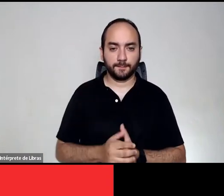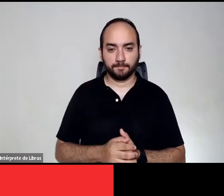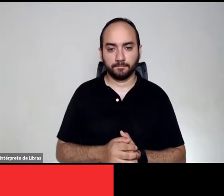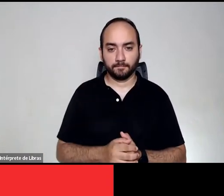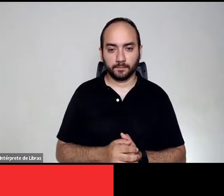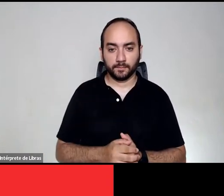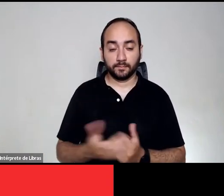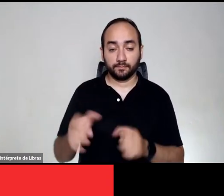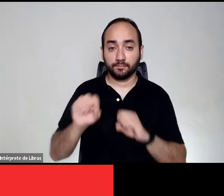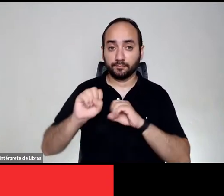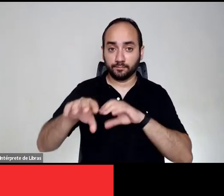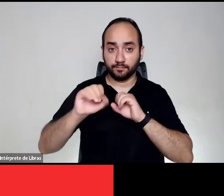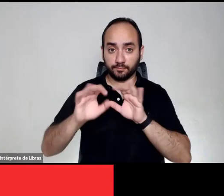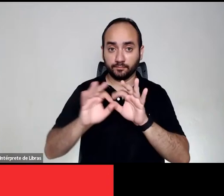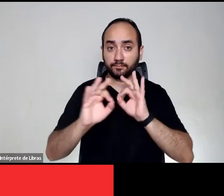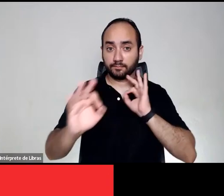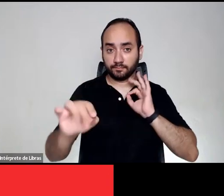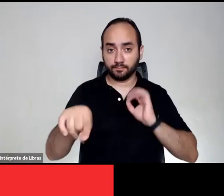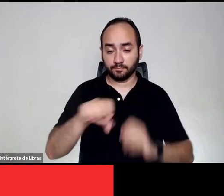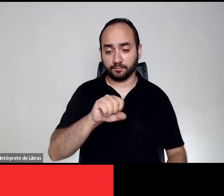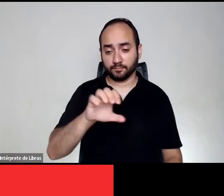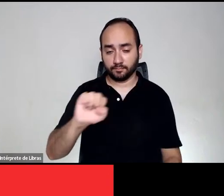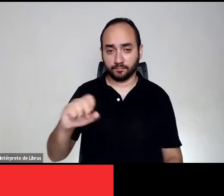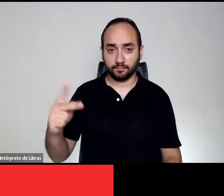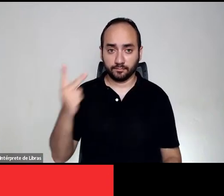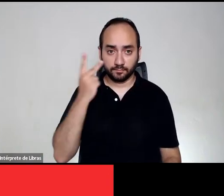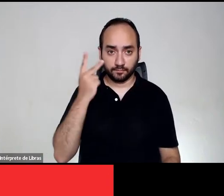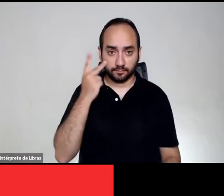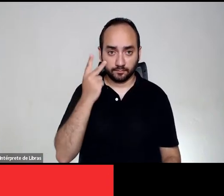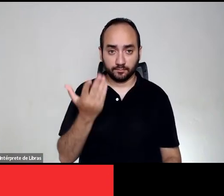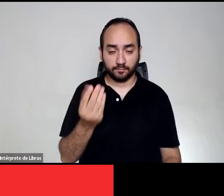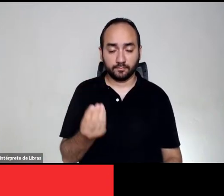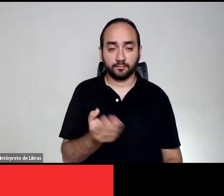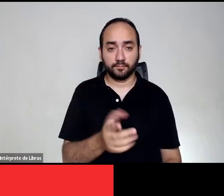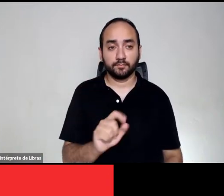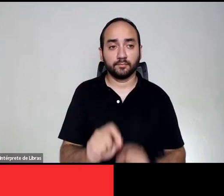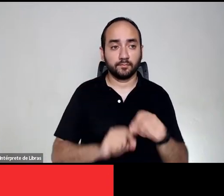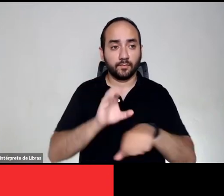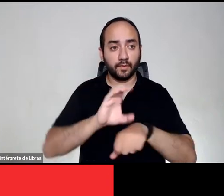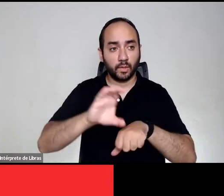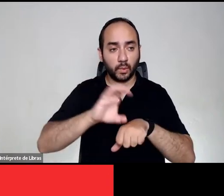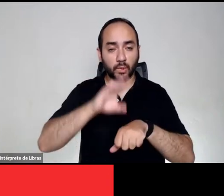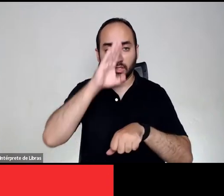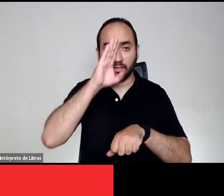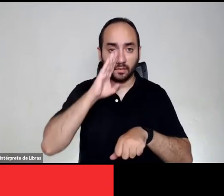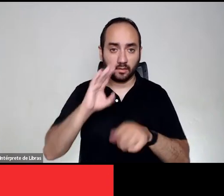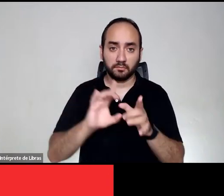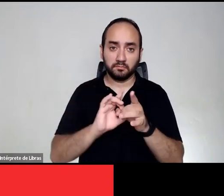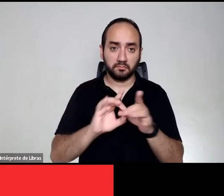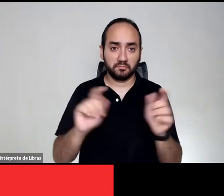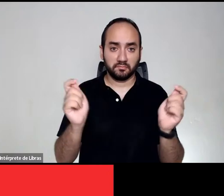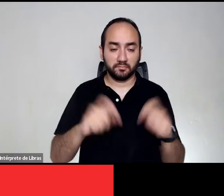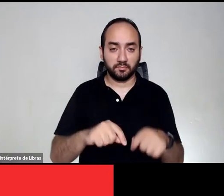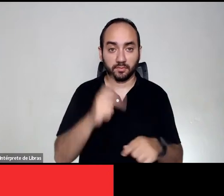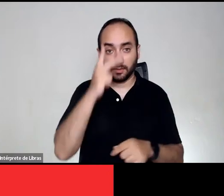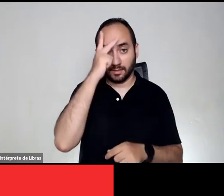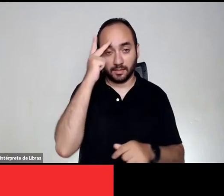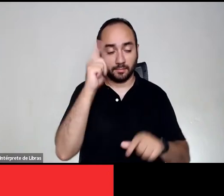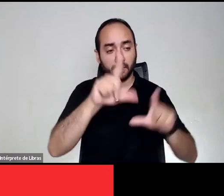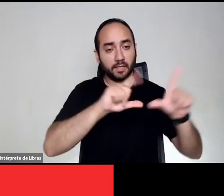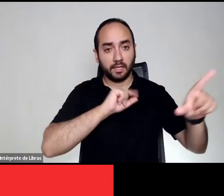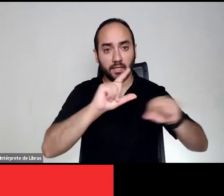A Educação à Distância do SESC São Paulo entrega cursos livres e gratuitos, permitindo que o usuário explore